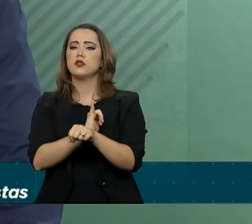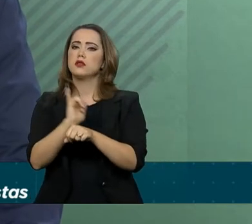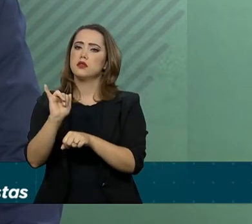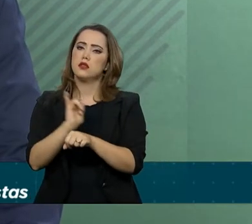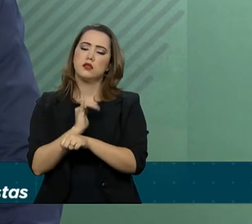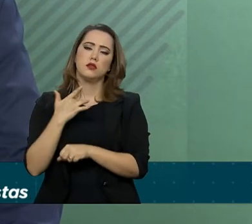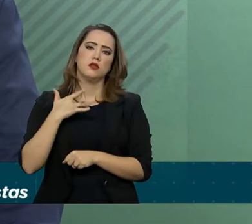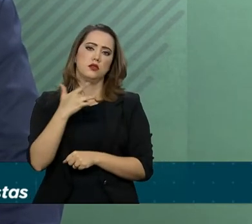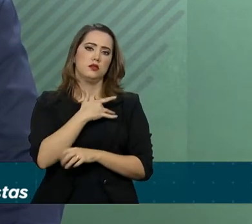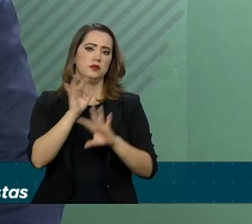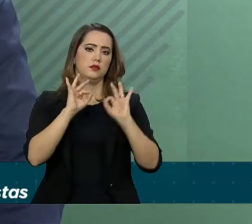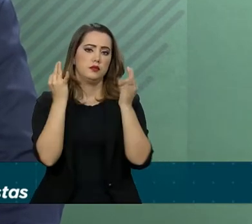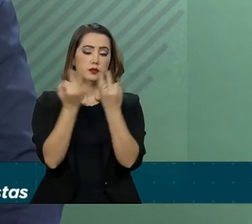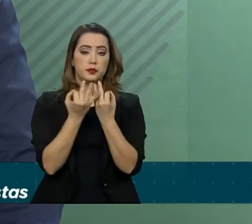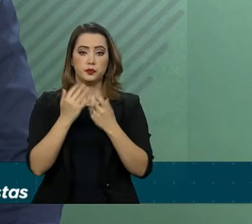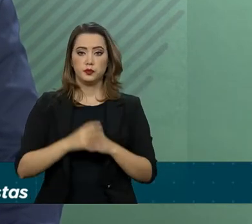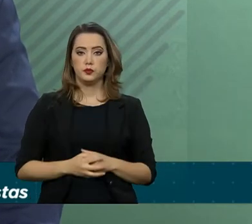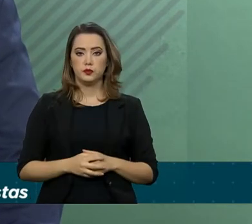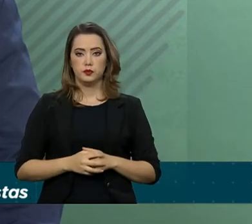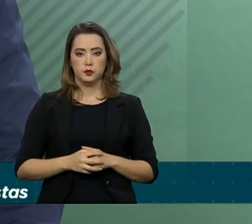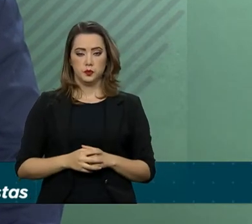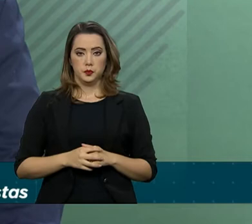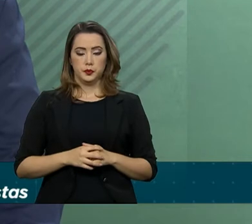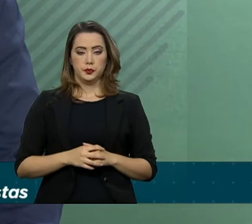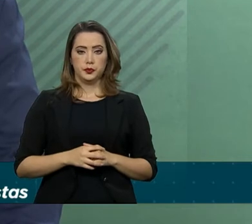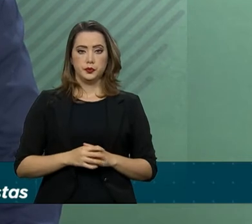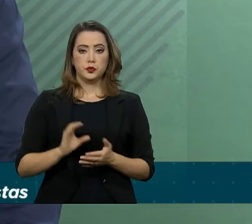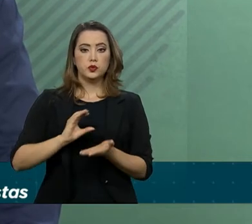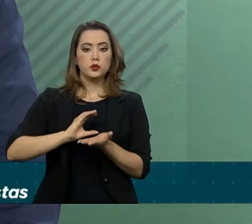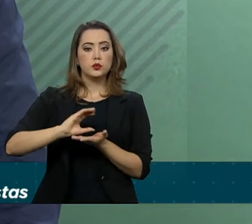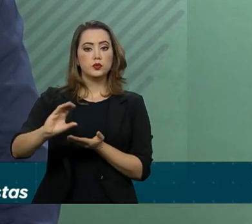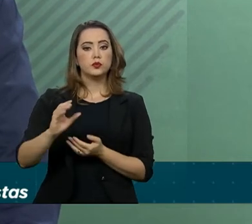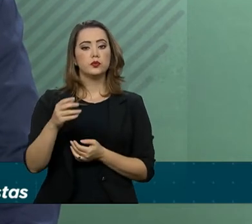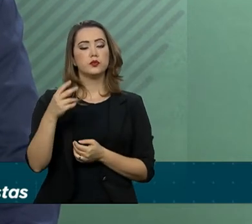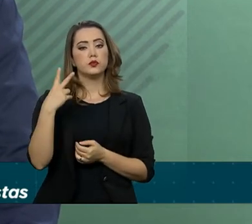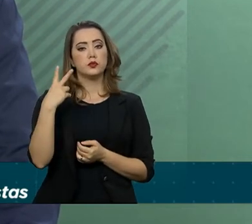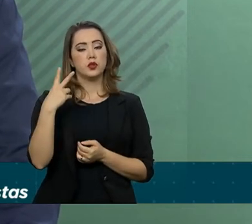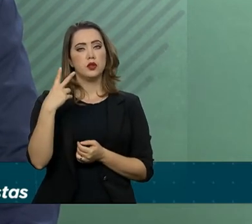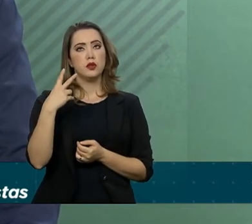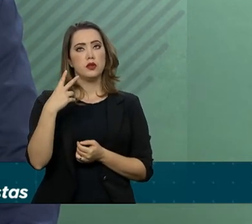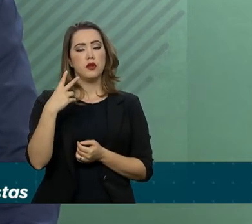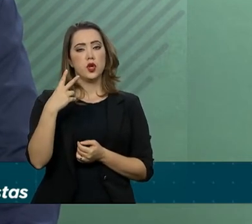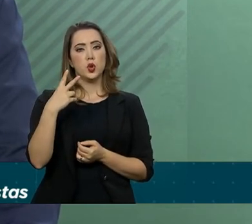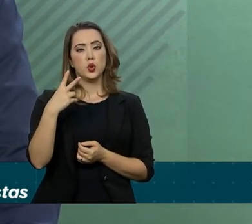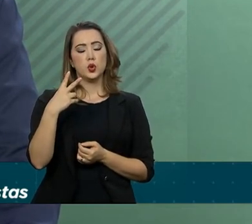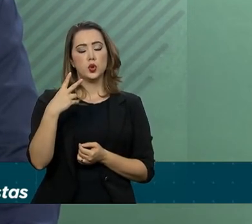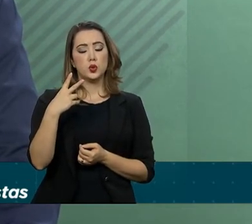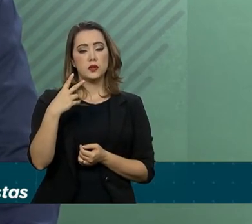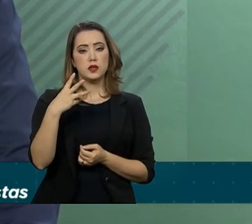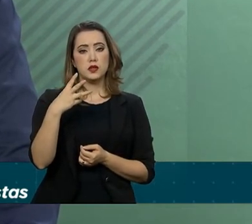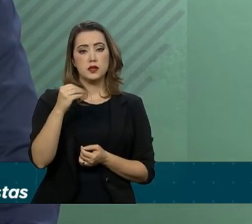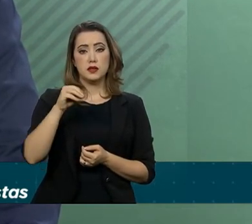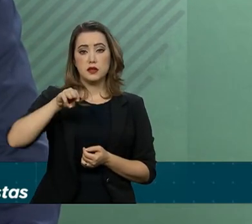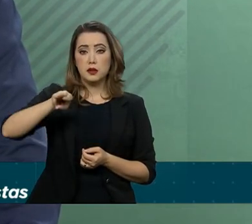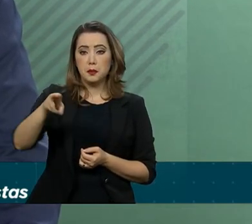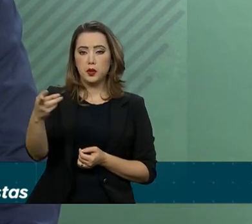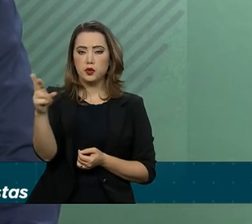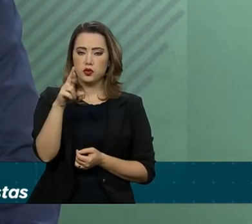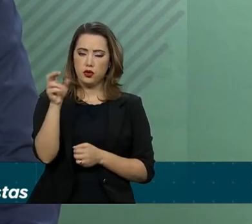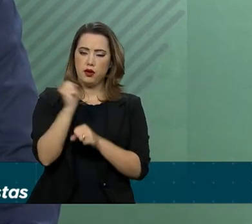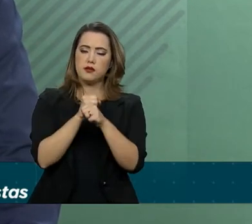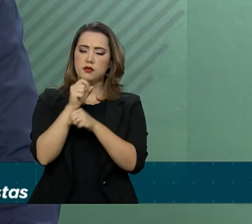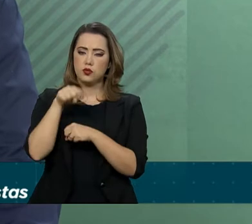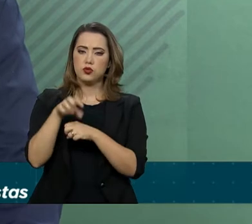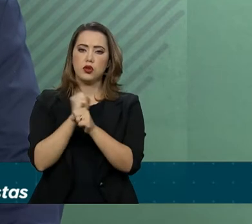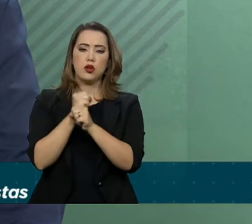Saúde da Família. O investimento será de R$ 230 milhões neste ano e de